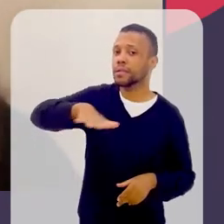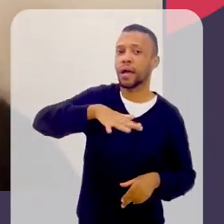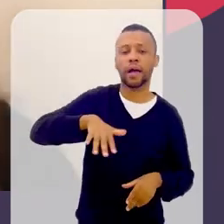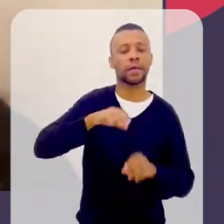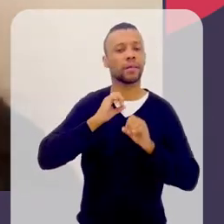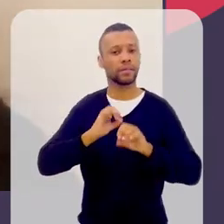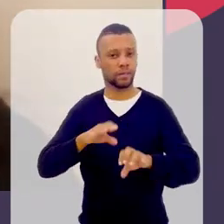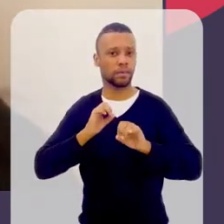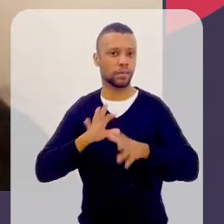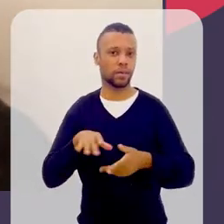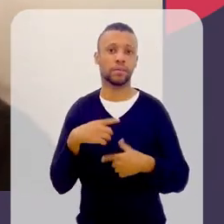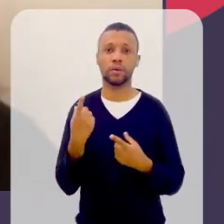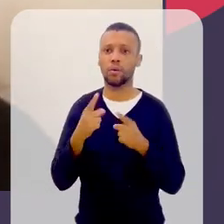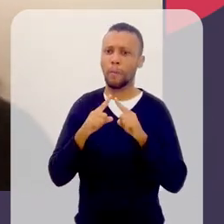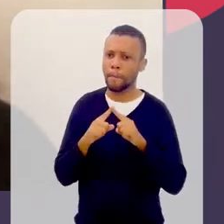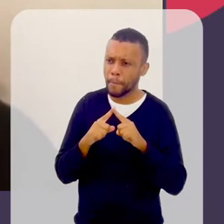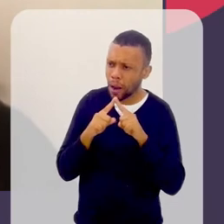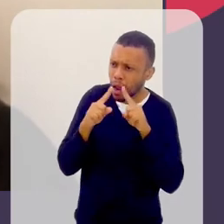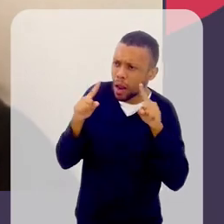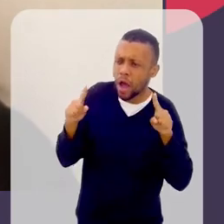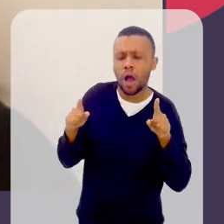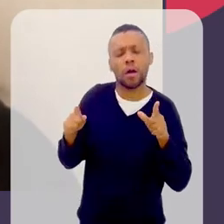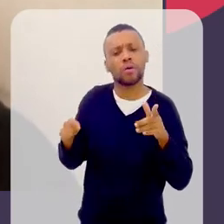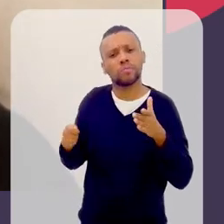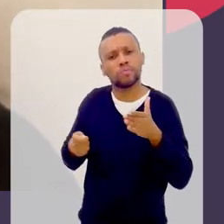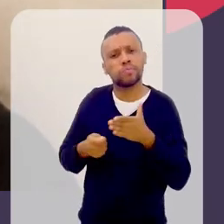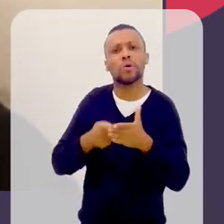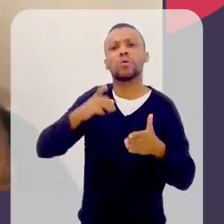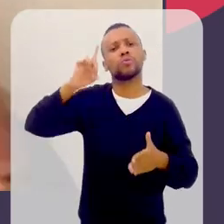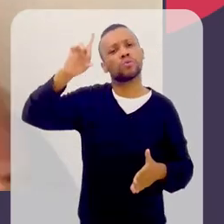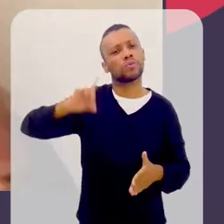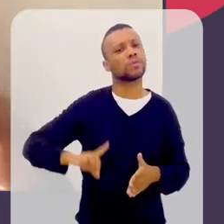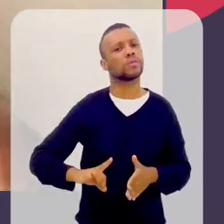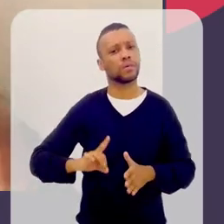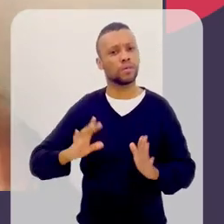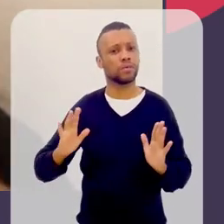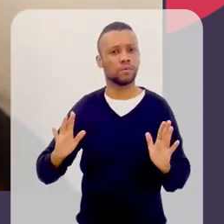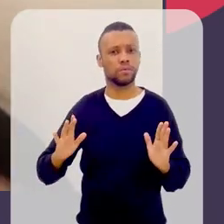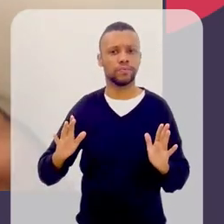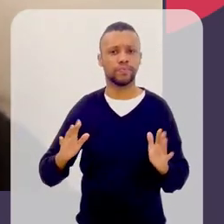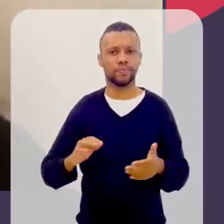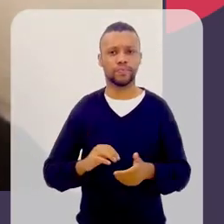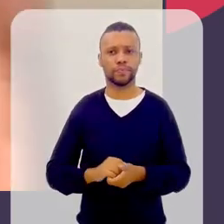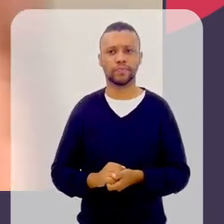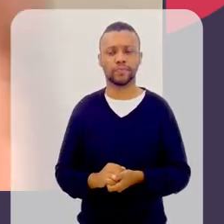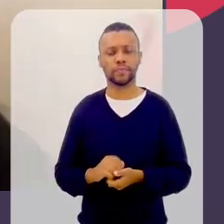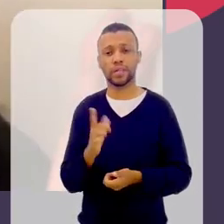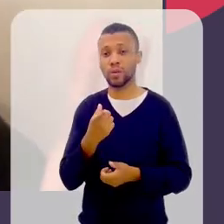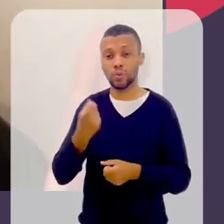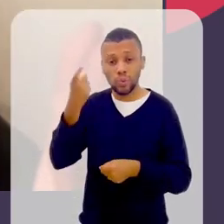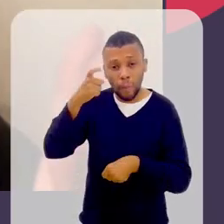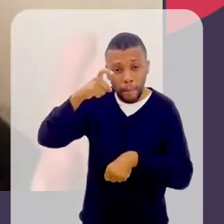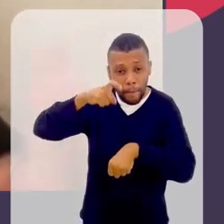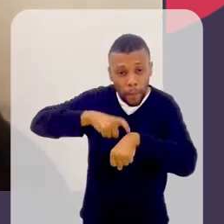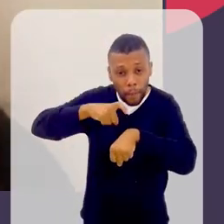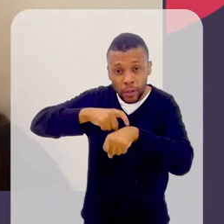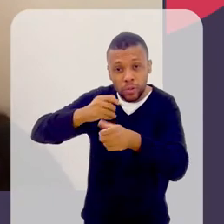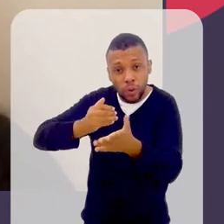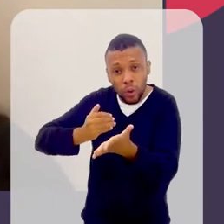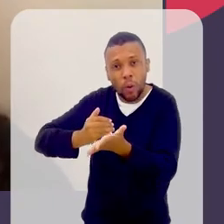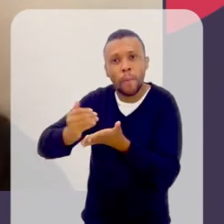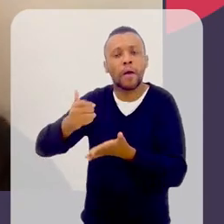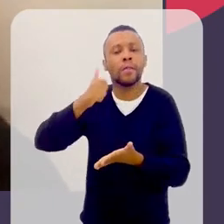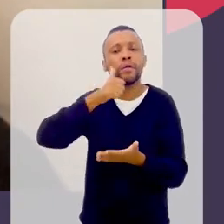E aí, o reclame do direito. O reclame do direito é o momento da instauração do feminismo.